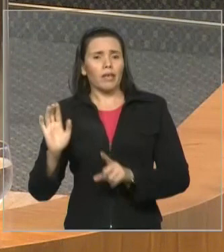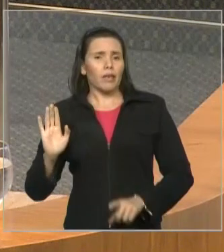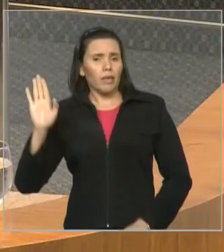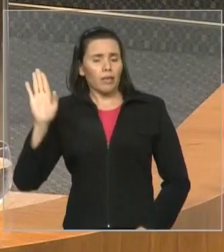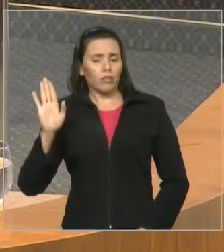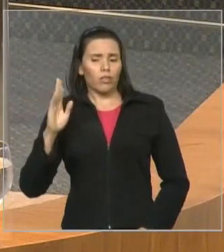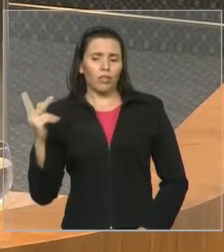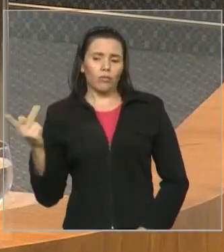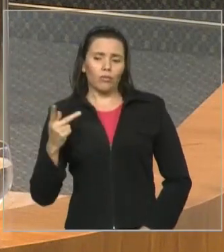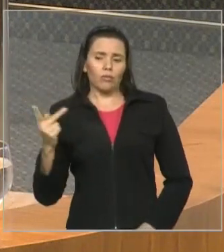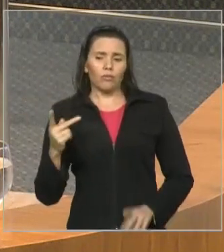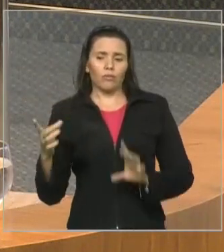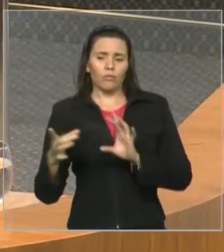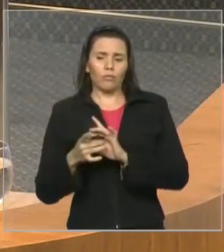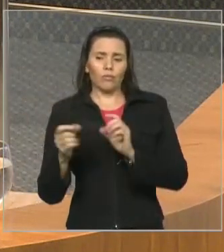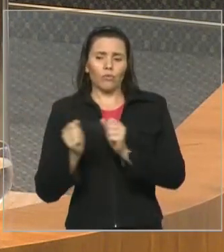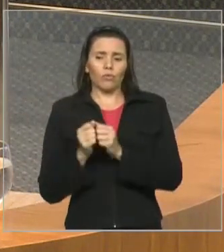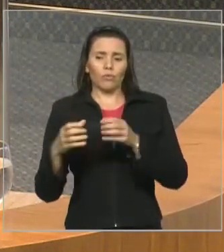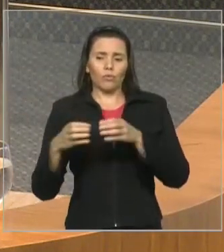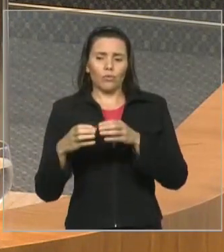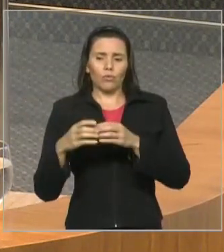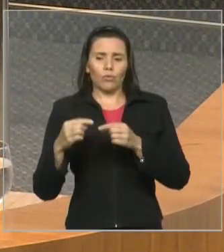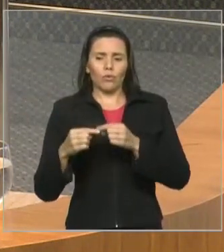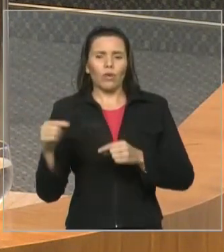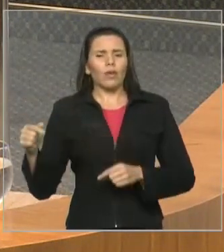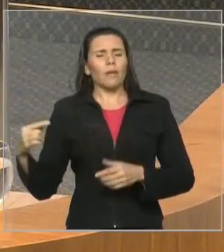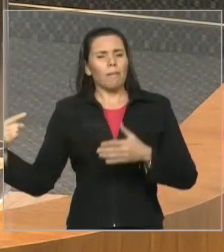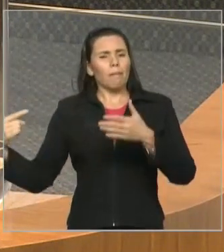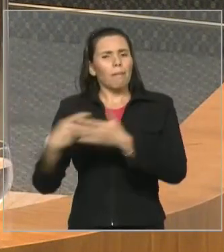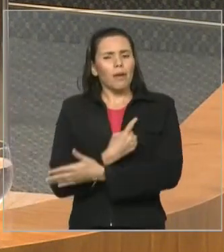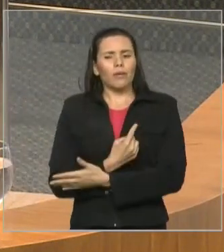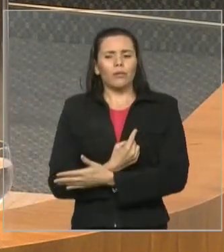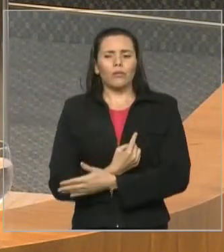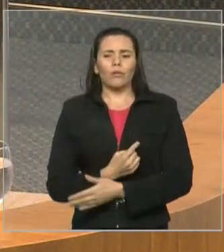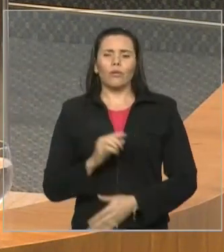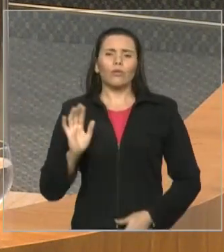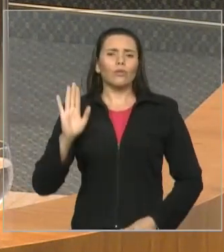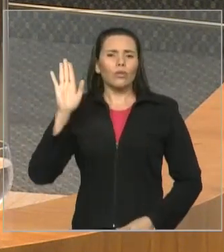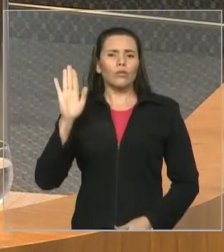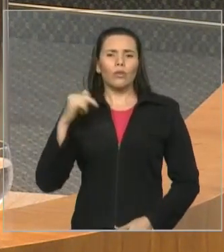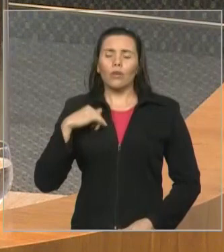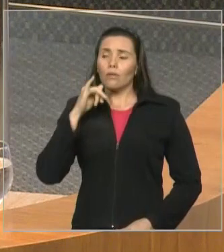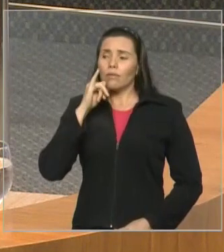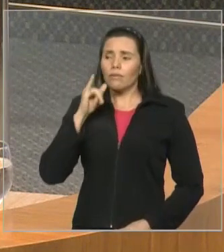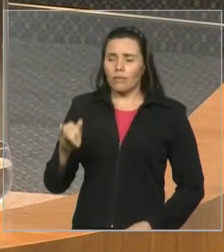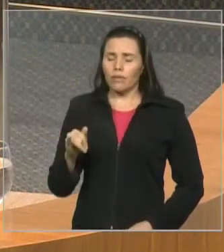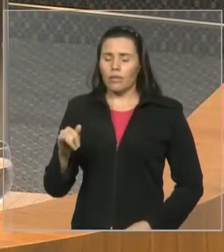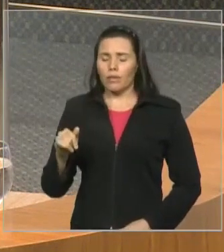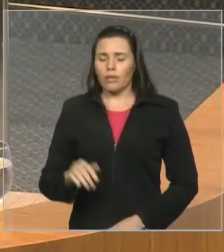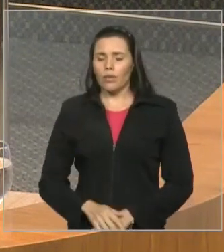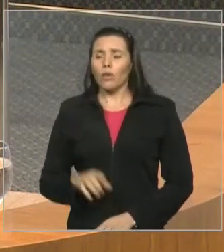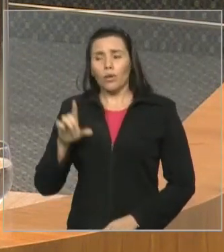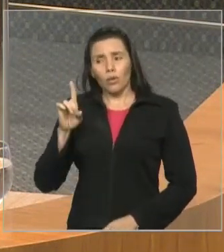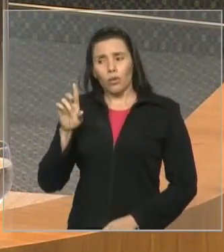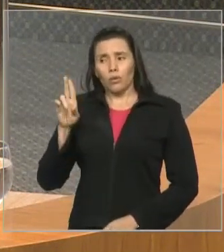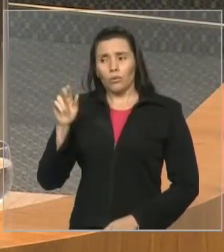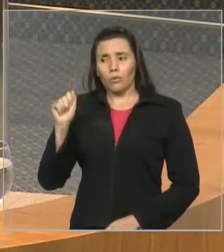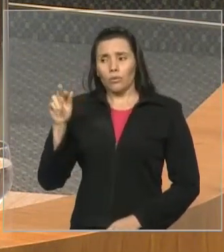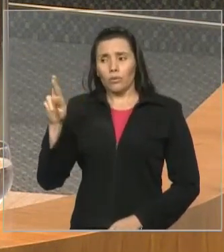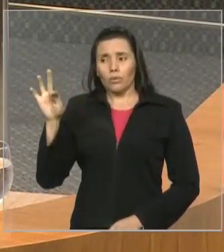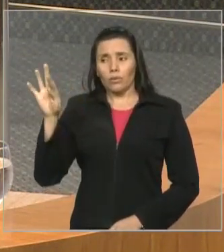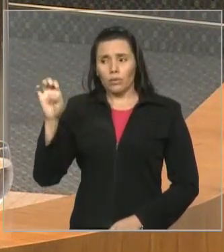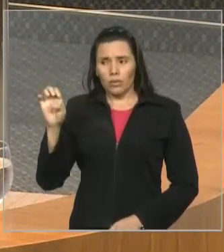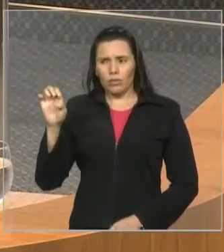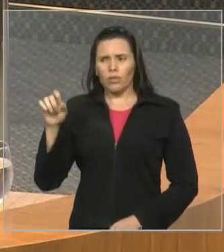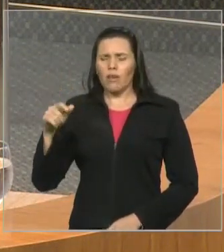tal. E o Duarte perguntou sobre a candidatura toda, e eu disse a ele, Duarte, percorre todas